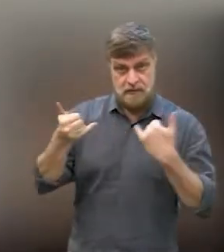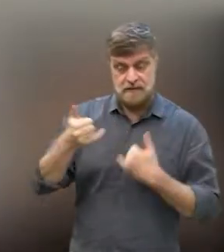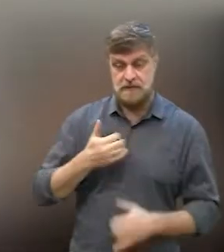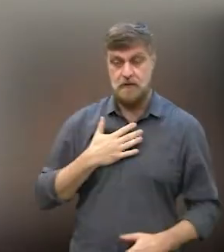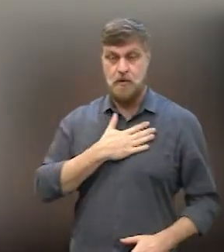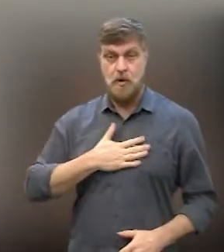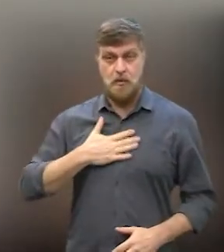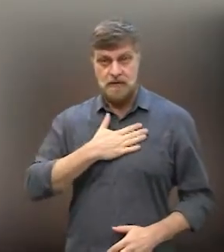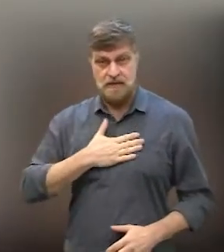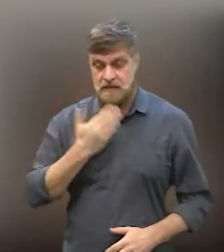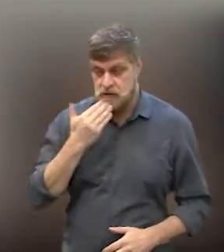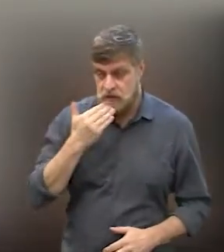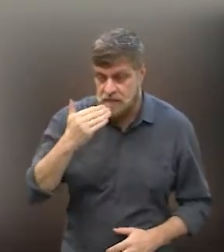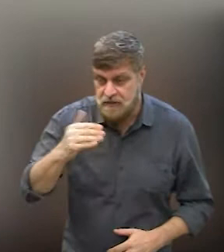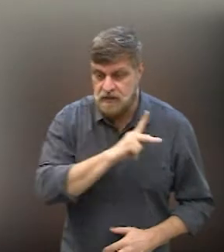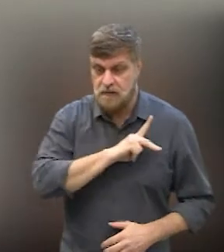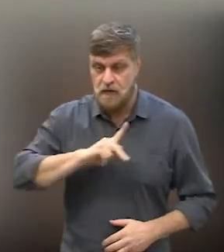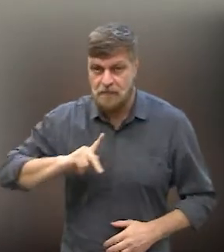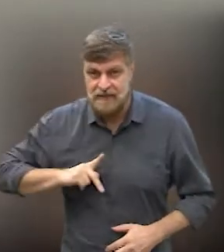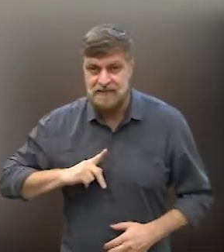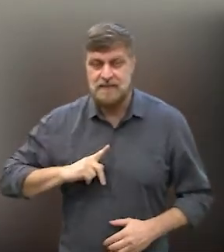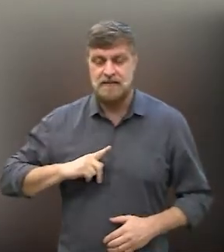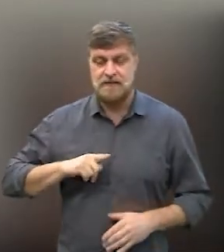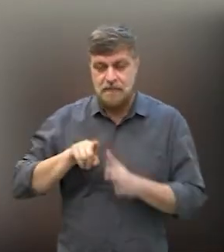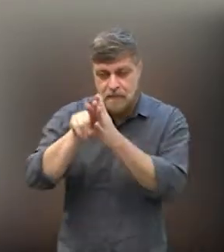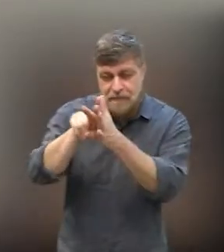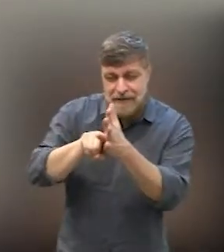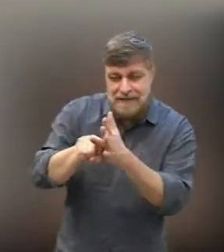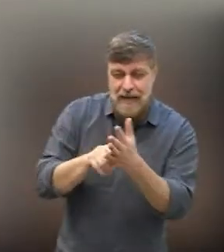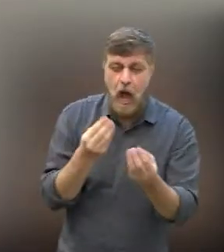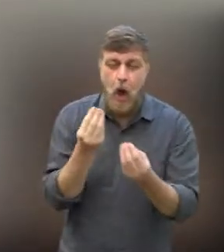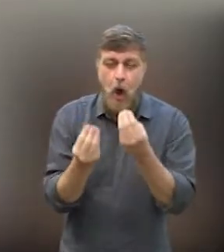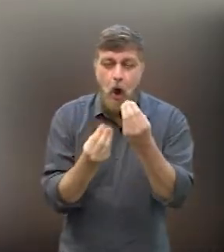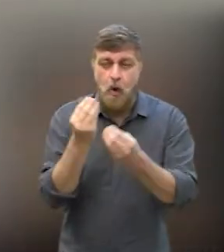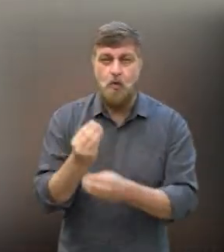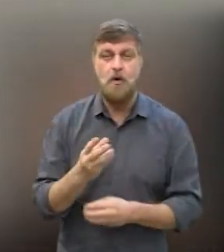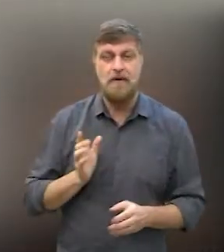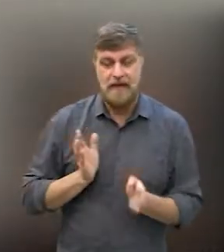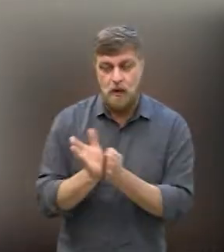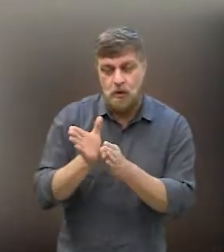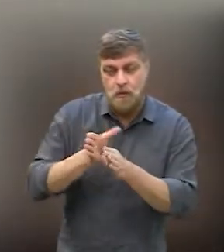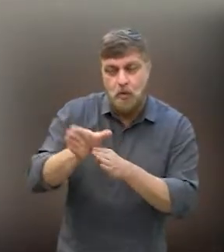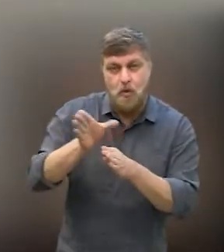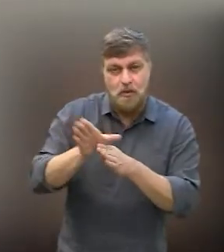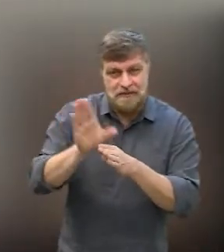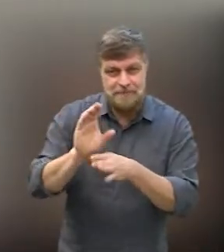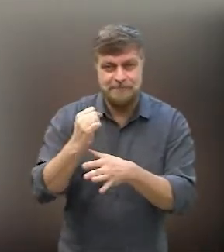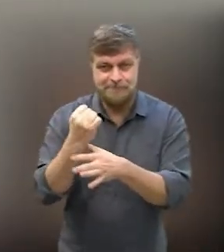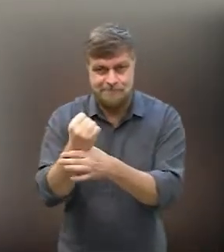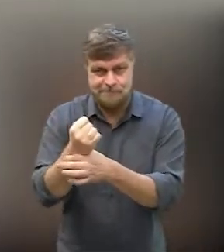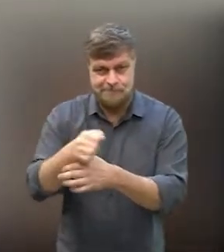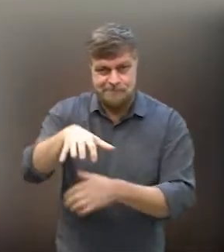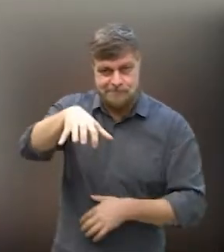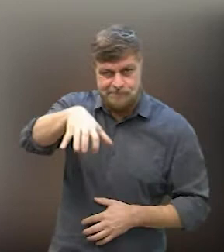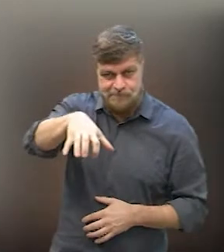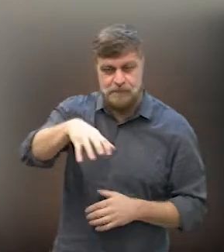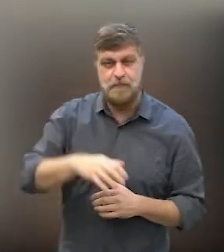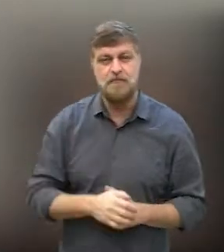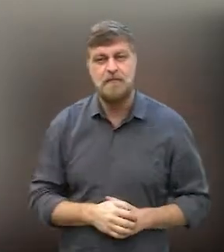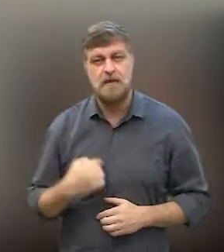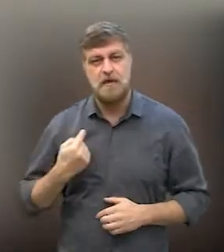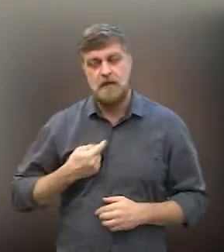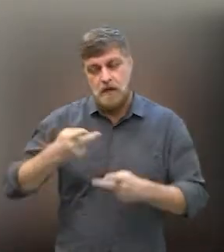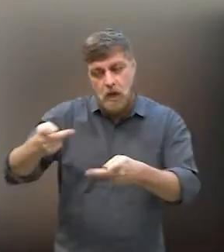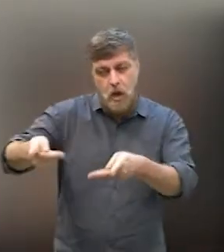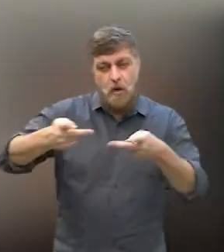muito de passar ao presidente, que é você, para você estar levantando como é que anda a situação do Conselho aqui do distrito. E